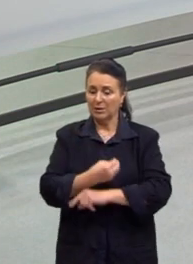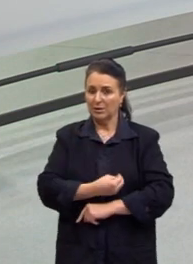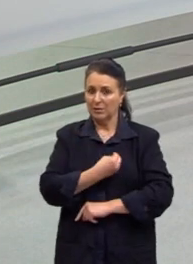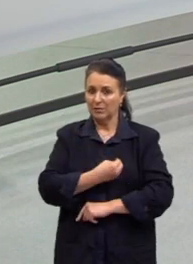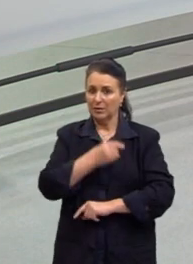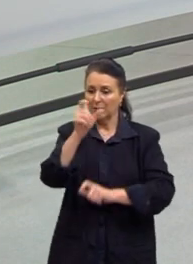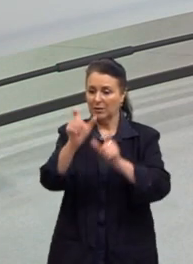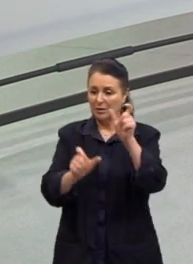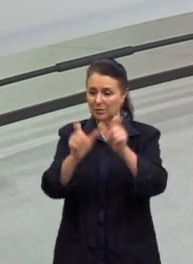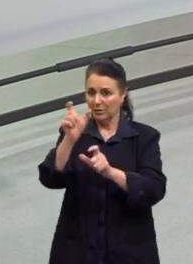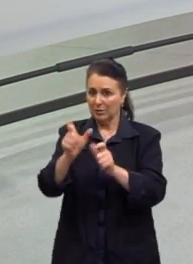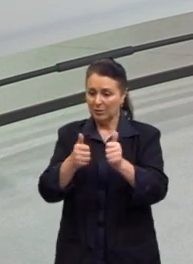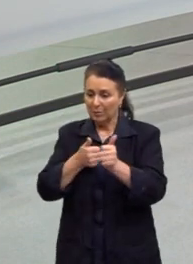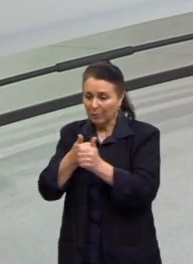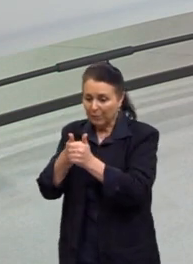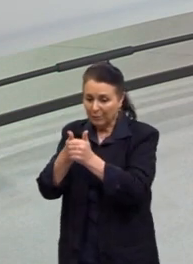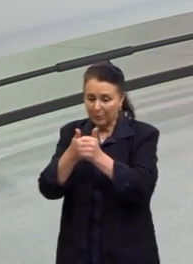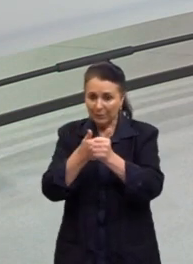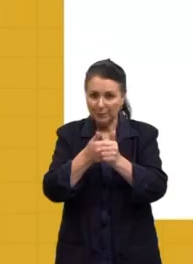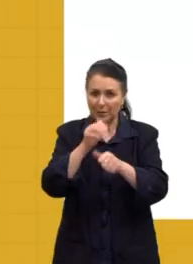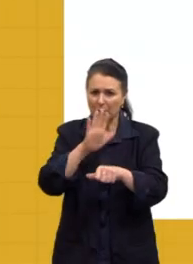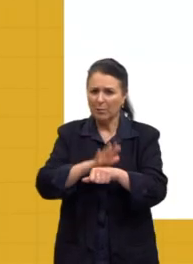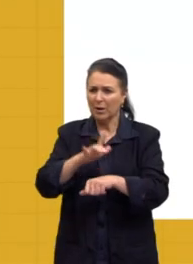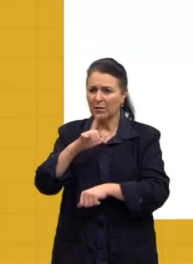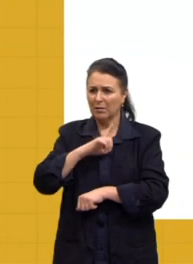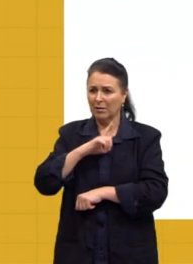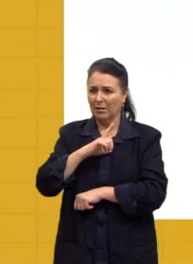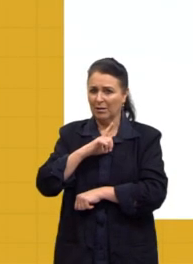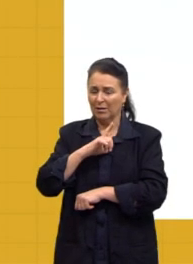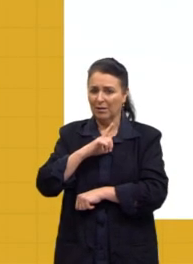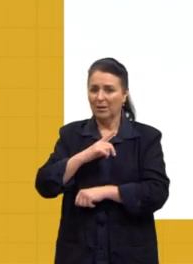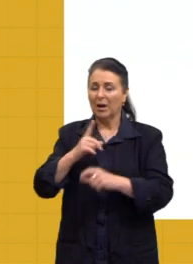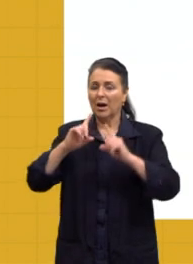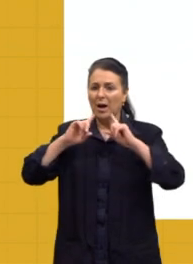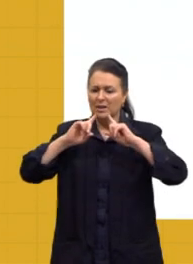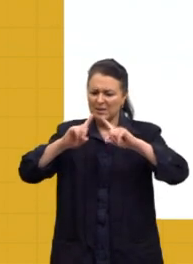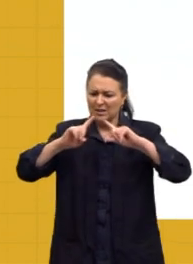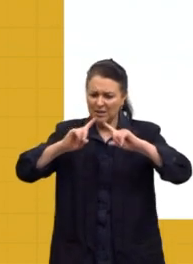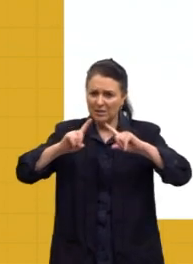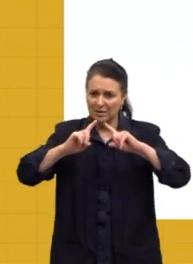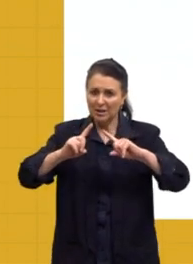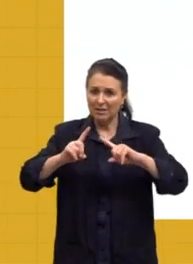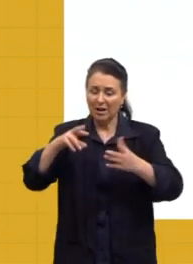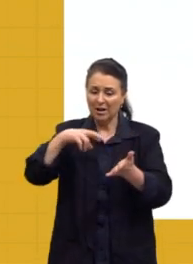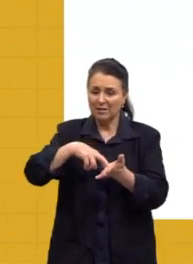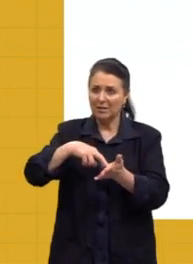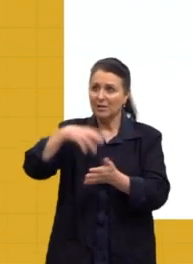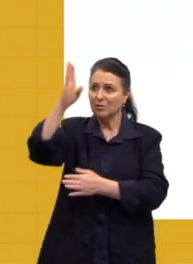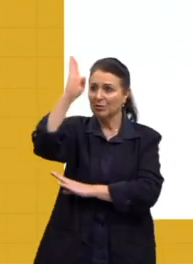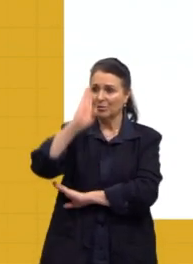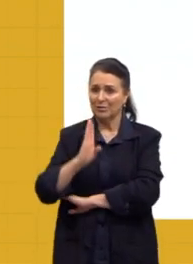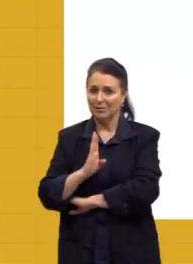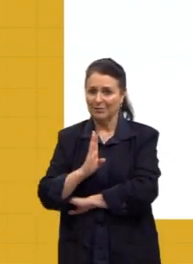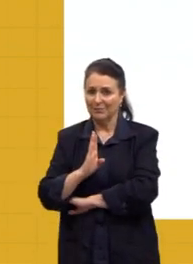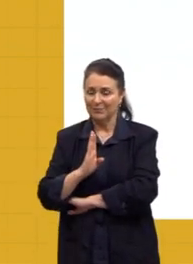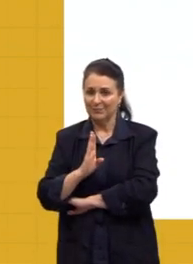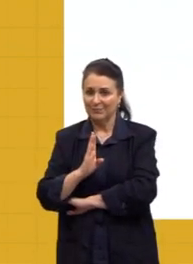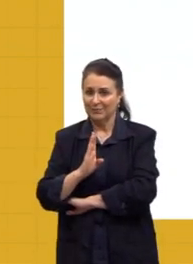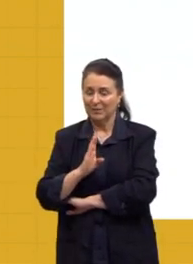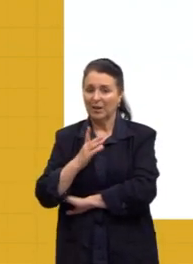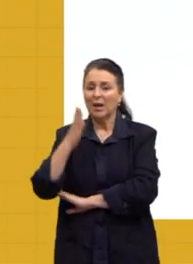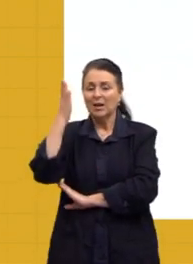das pessoas ao nosso redor. O que mais que a gente tem? Olha ali, as críticas à realidade brasileira. Isso é muito importante. A questão de